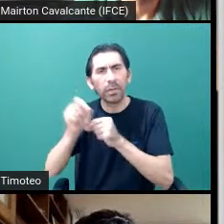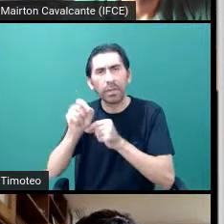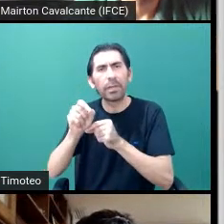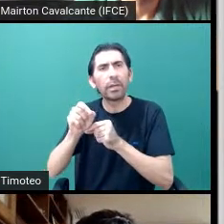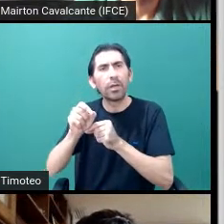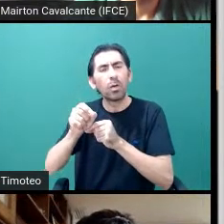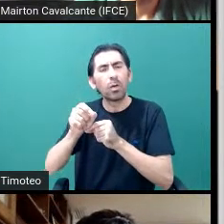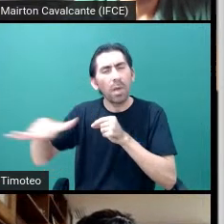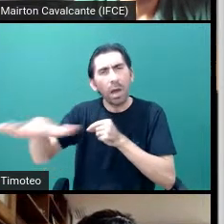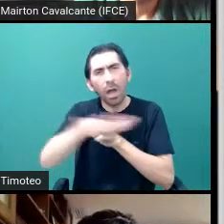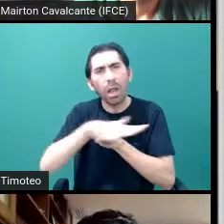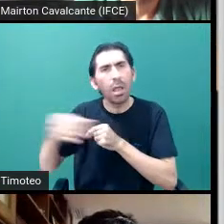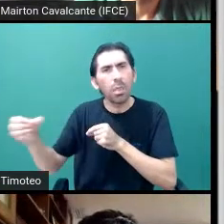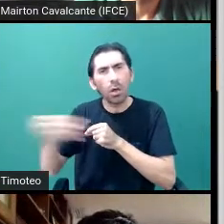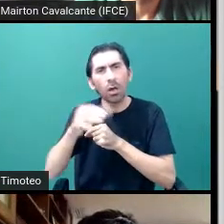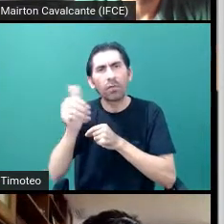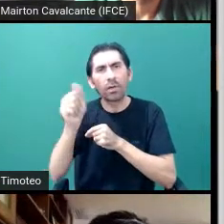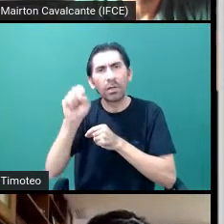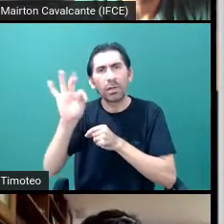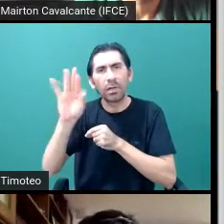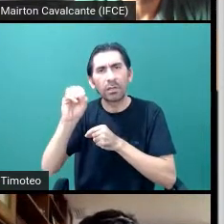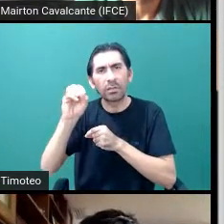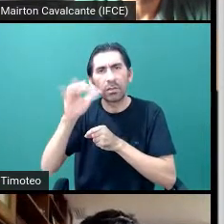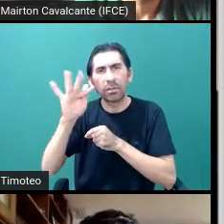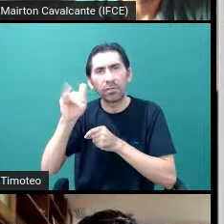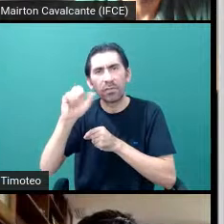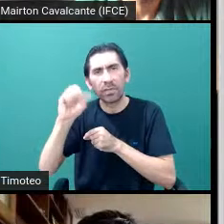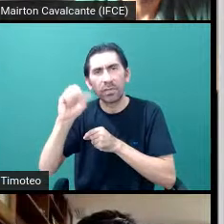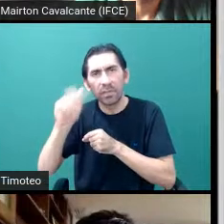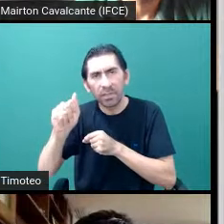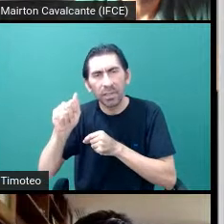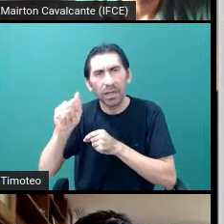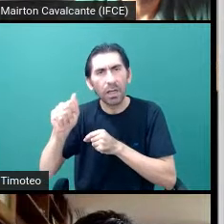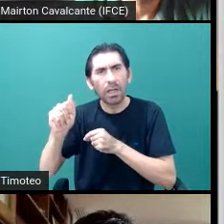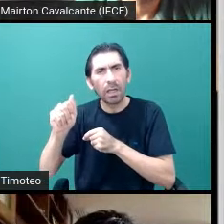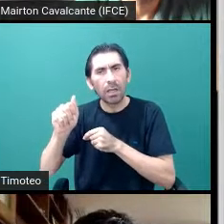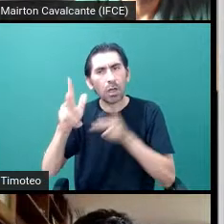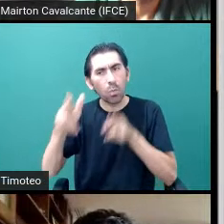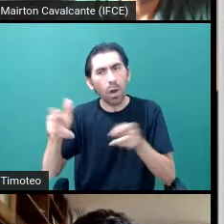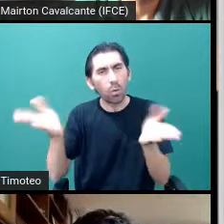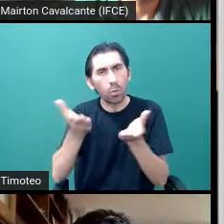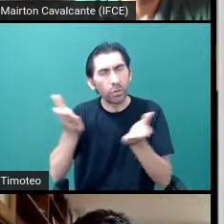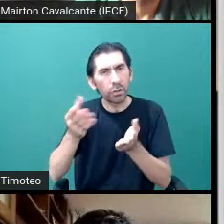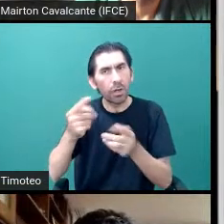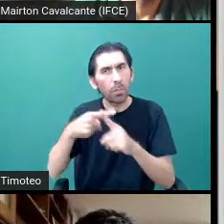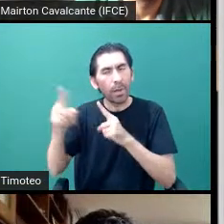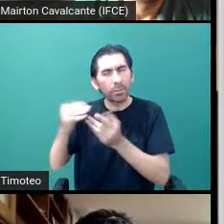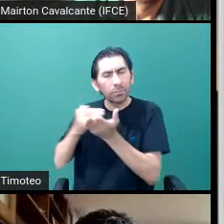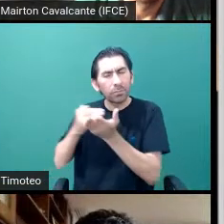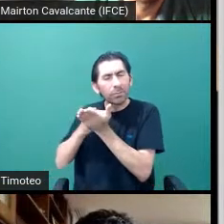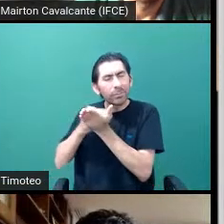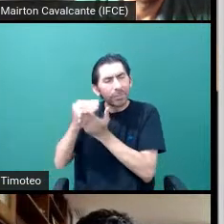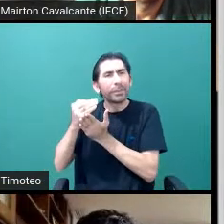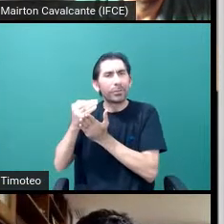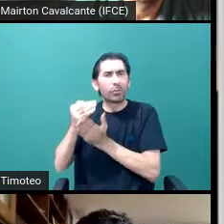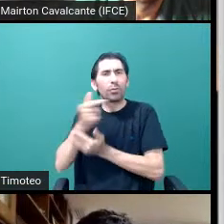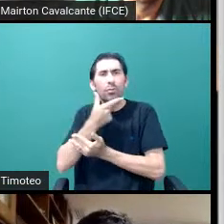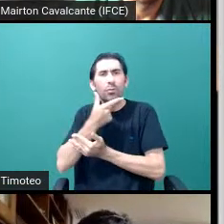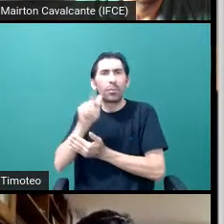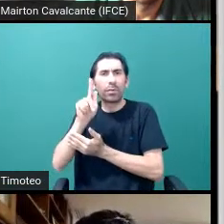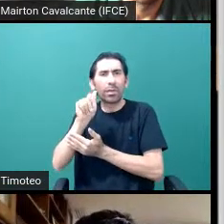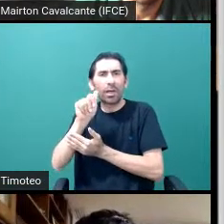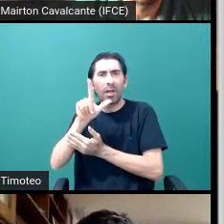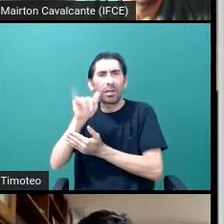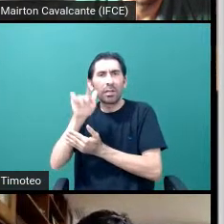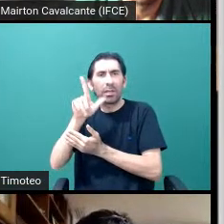não a astrofísica como a gente conhece hoje em dia, mas o preâmbulo da astrofísica começa em Galileu e vai ter um